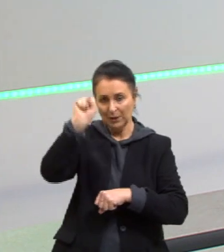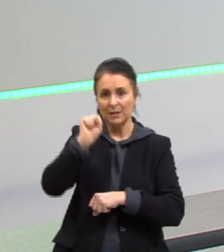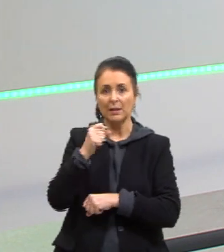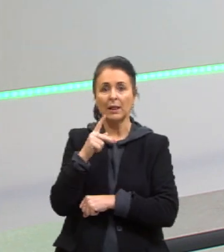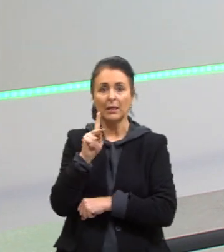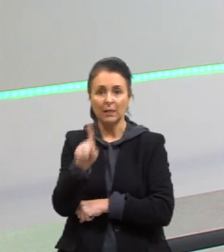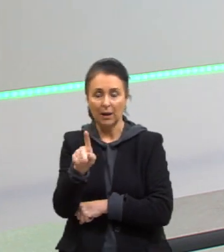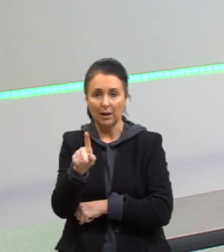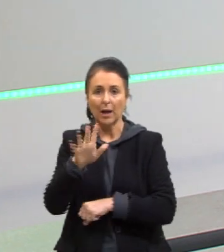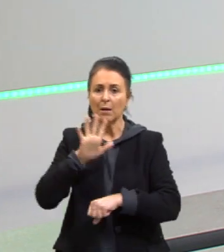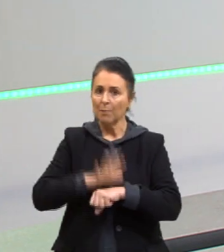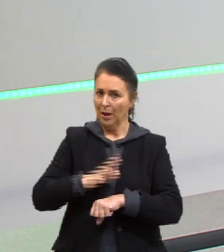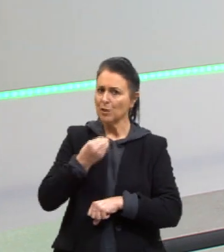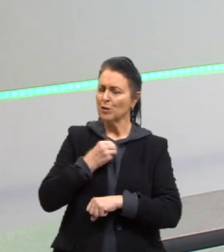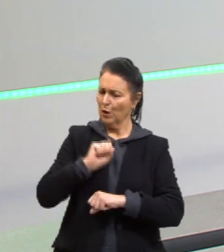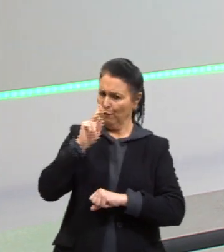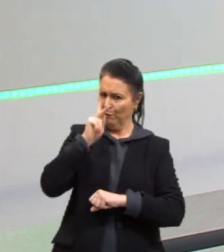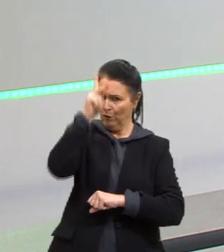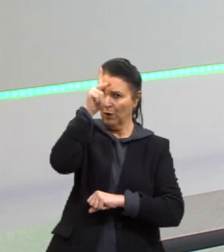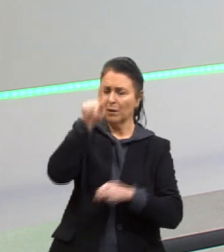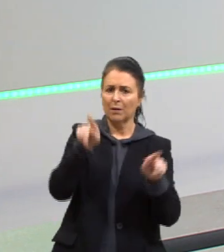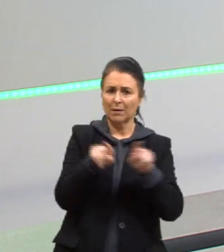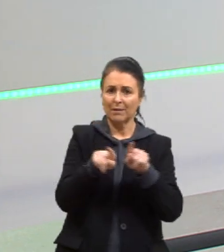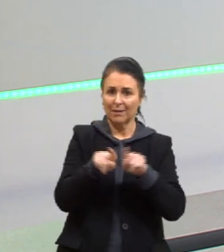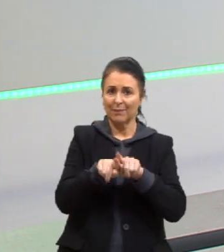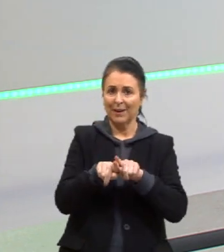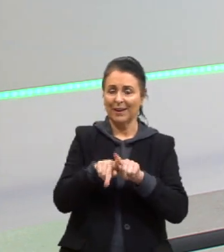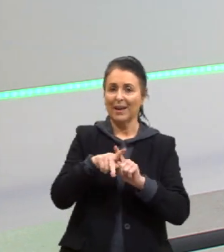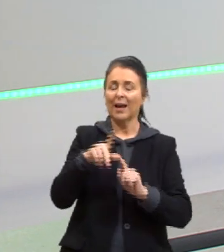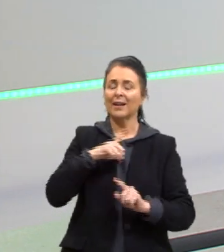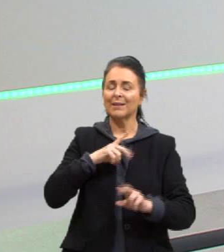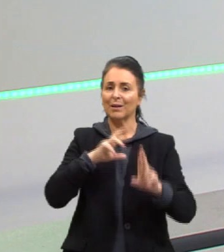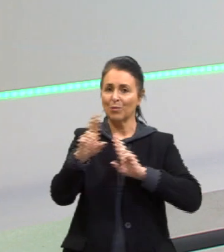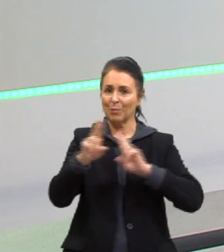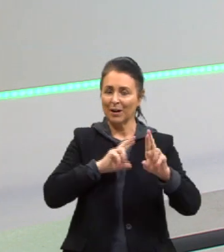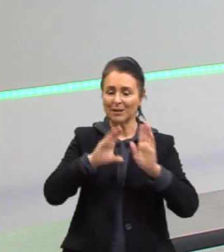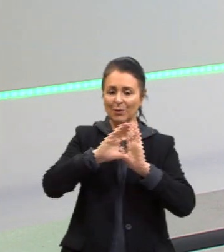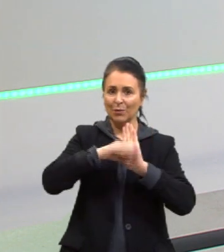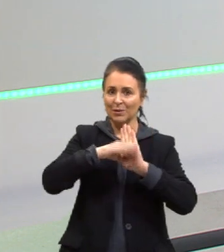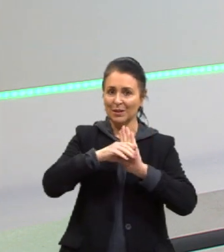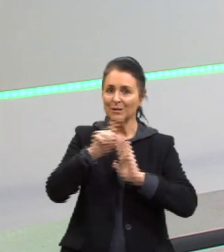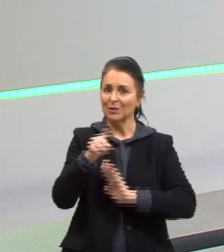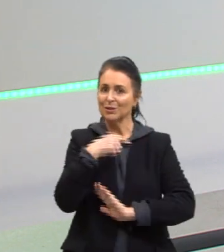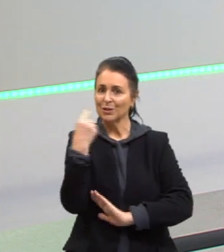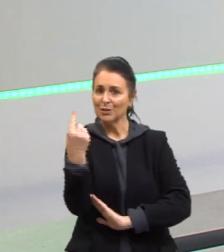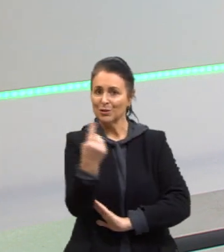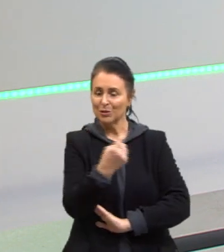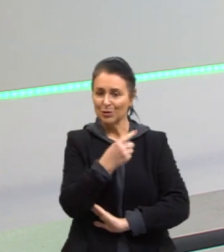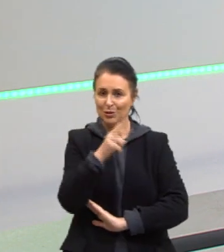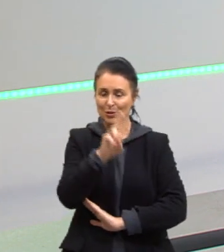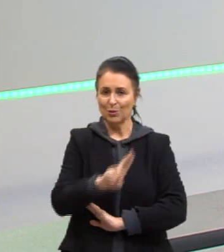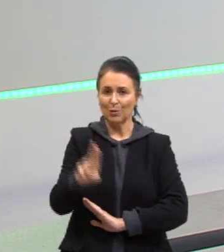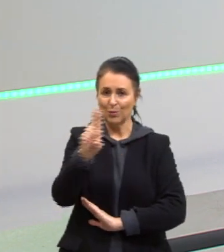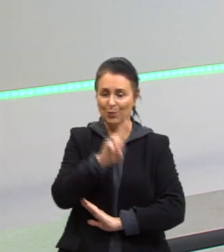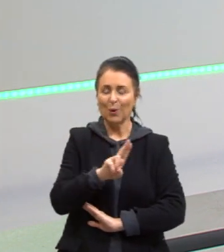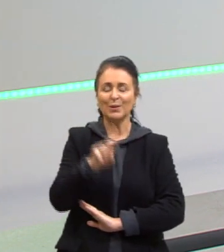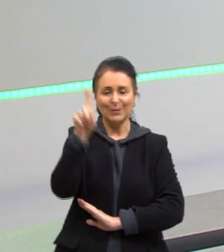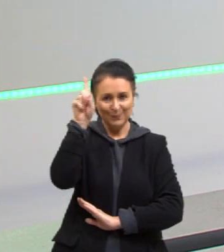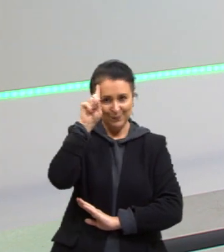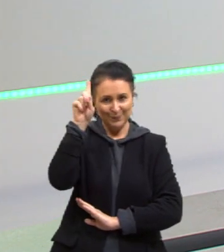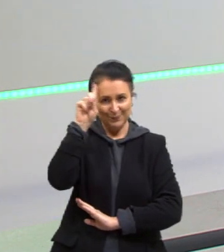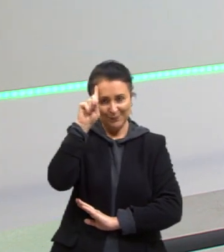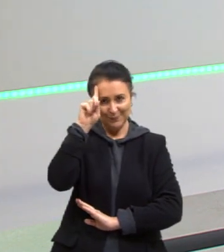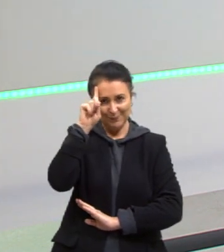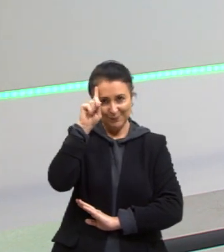mais potente ele vai ser. Então, potência está bem relacionada com o conceito que a gente usa no cotidiano, ao contrário de trabalho.